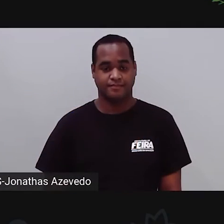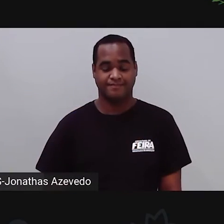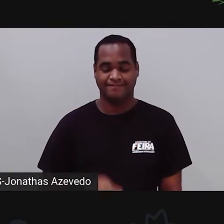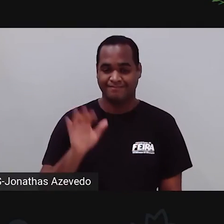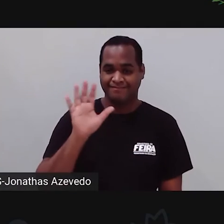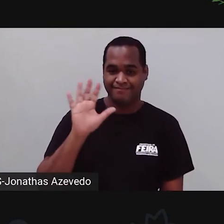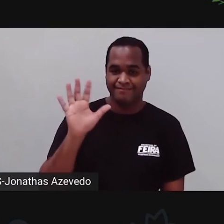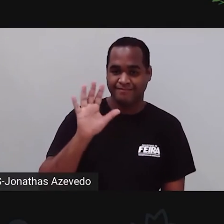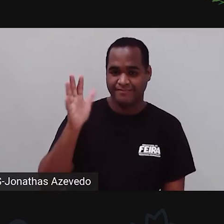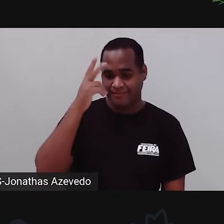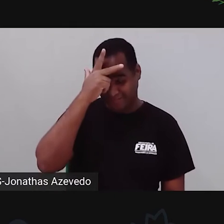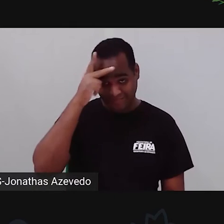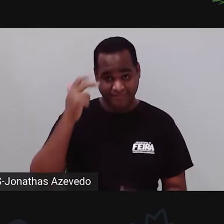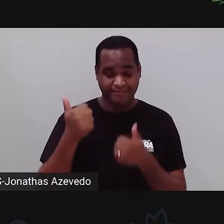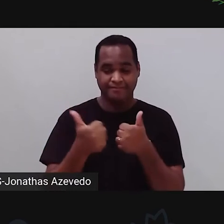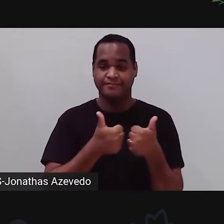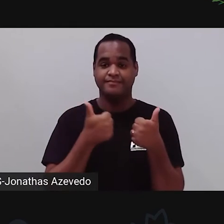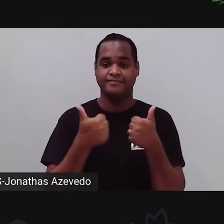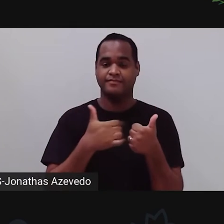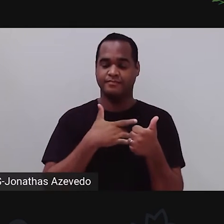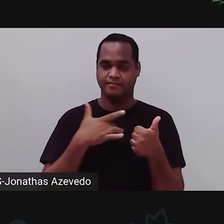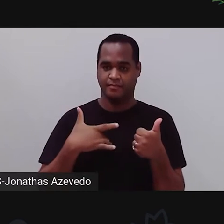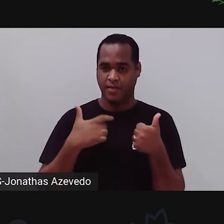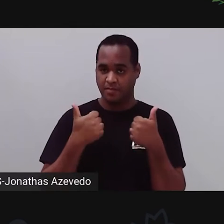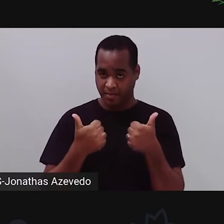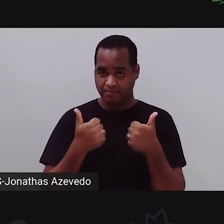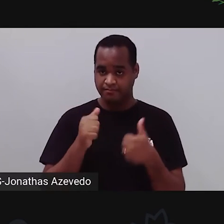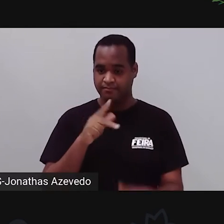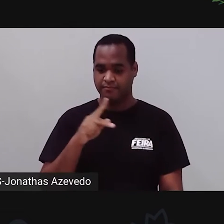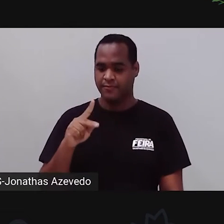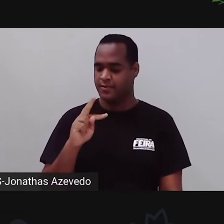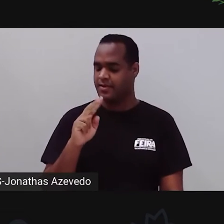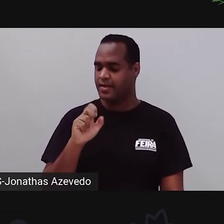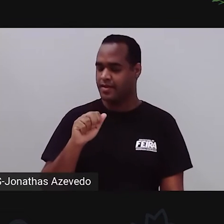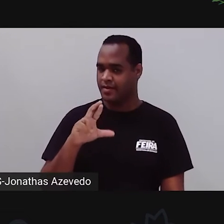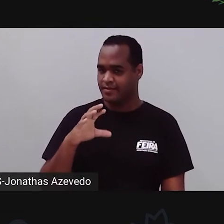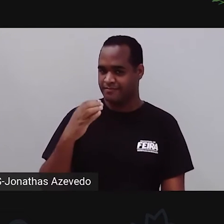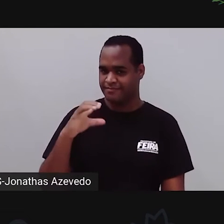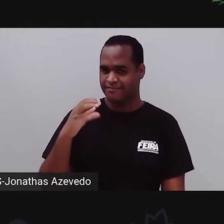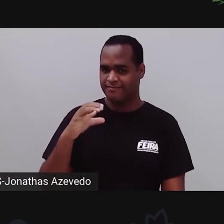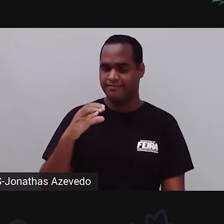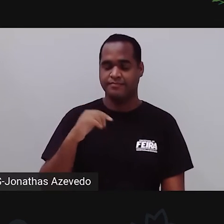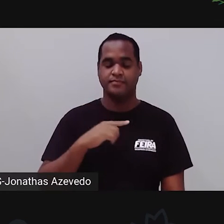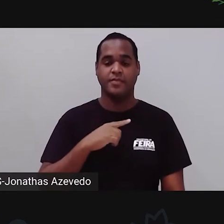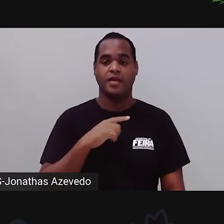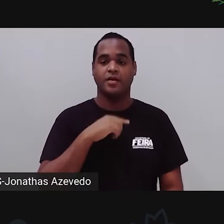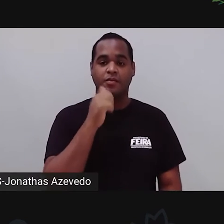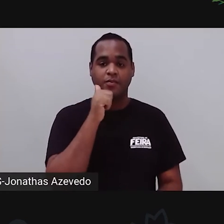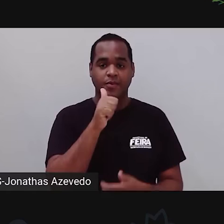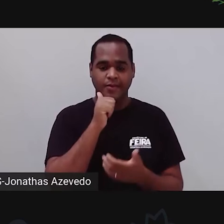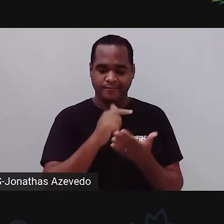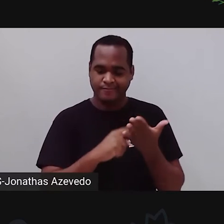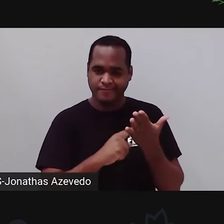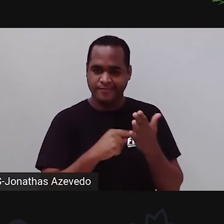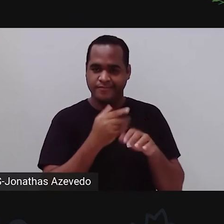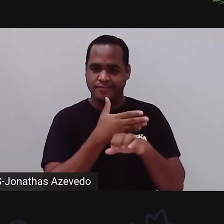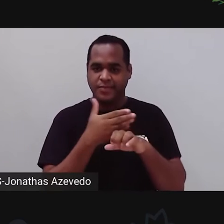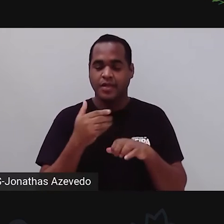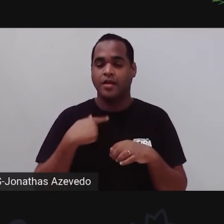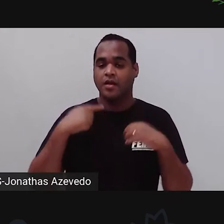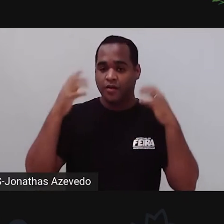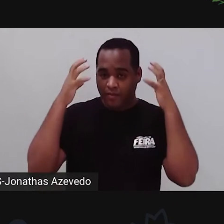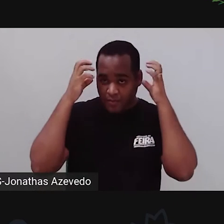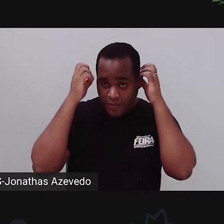Olá pessoal, tudo bem com vocês? Eu sou a professora Taira Santos de Ciências, sou uma mulher de pele clara, meu cabelo é castanho